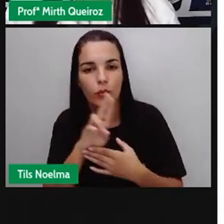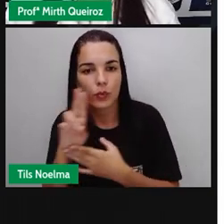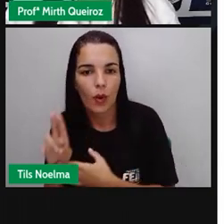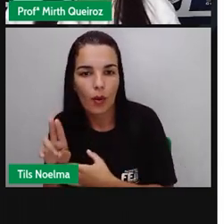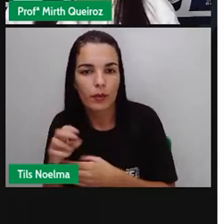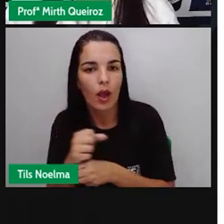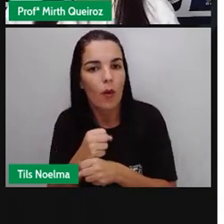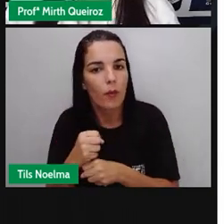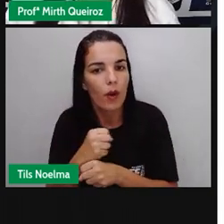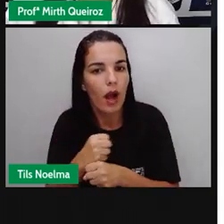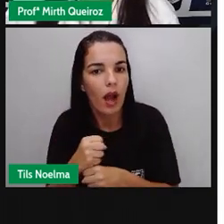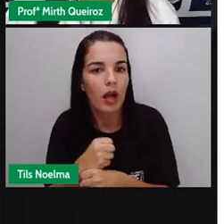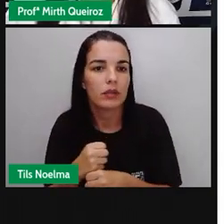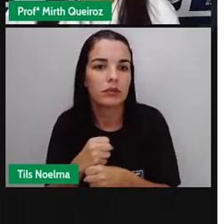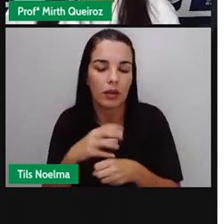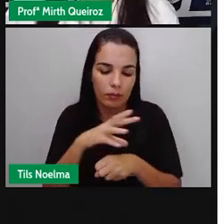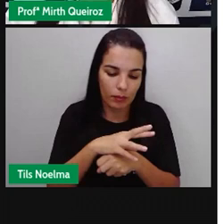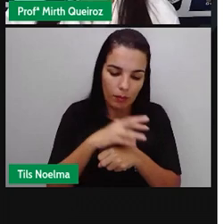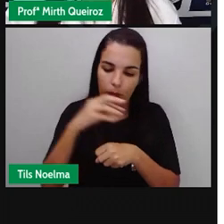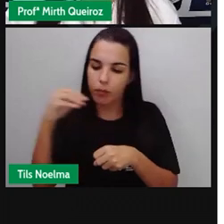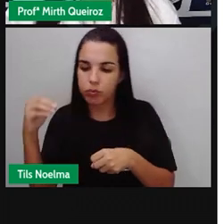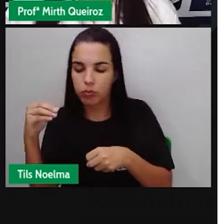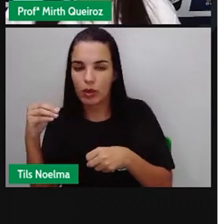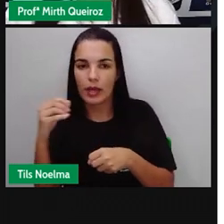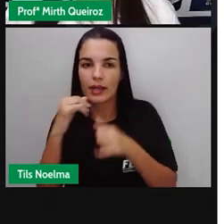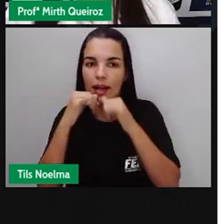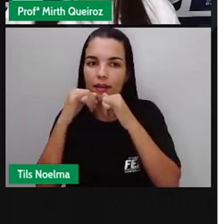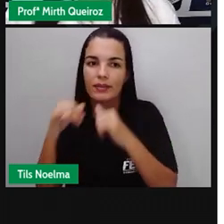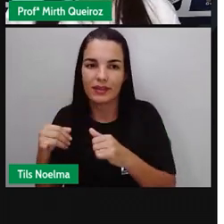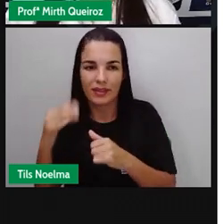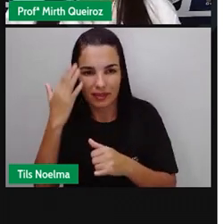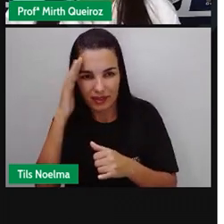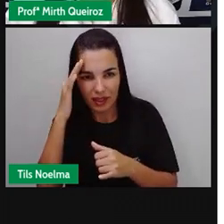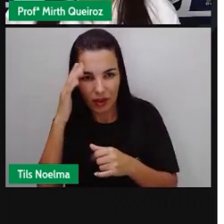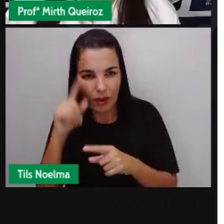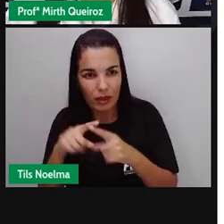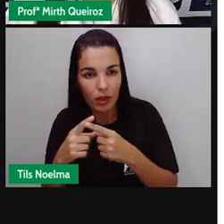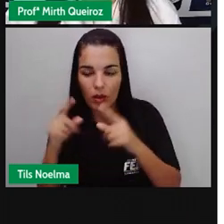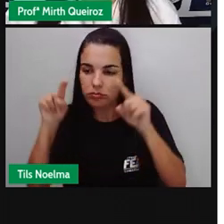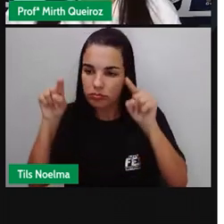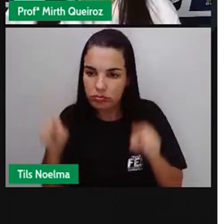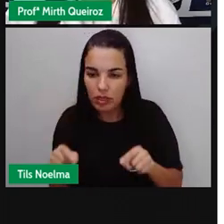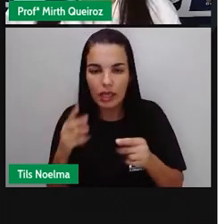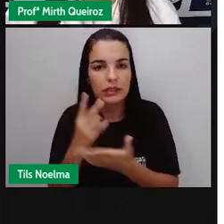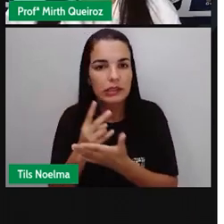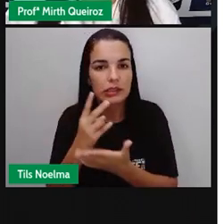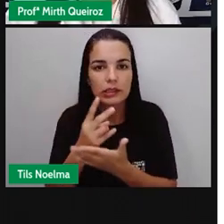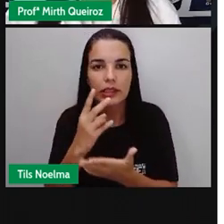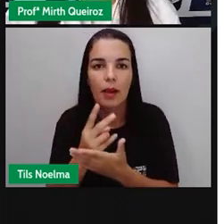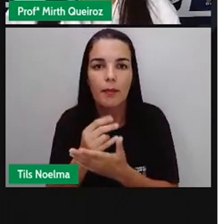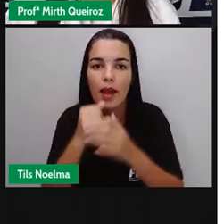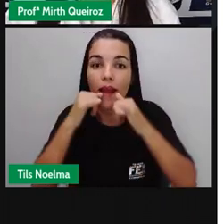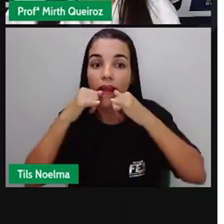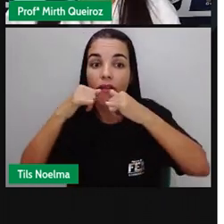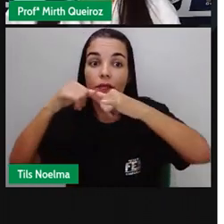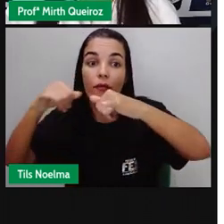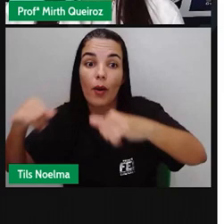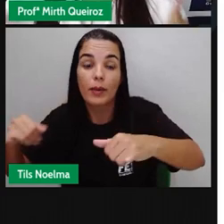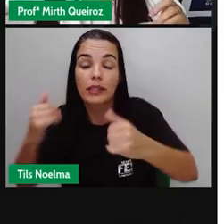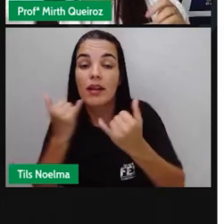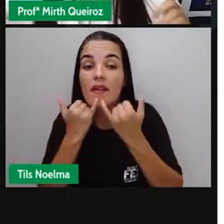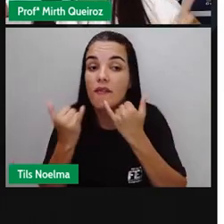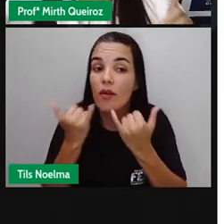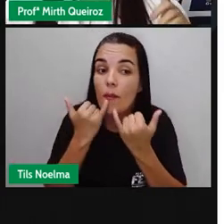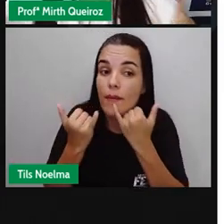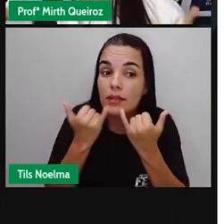local onde foi retirada aquela citação. Então, os parênteses, eles são utilizados para informações acessórias.